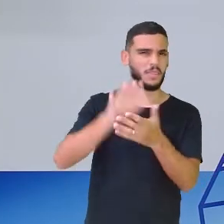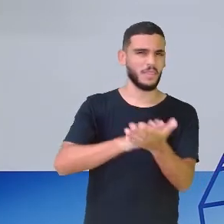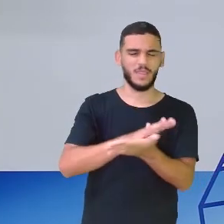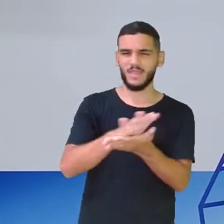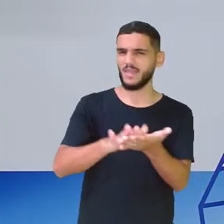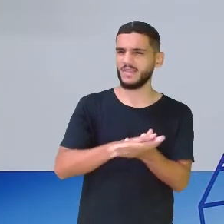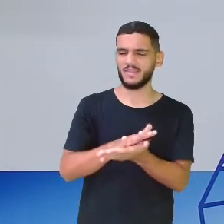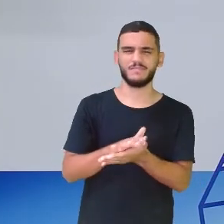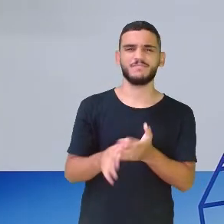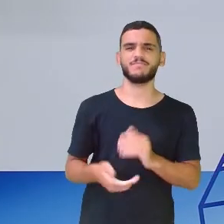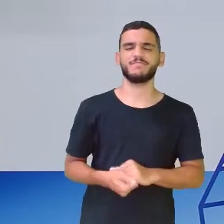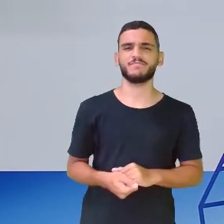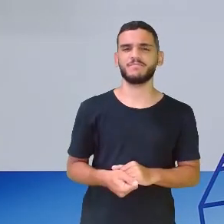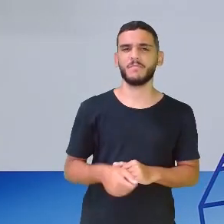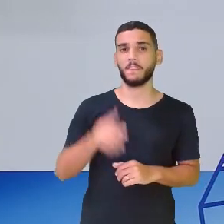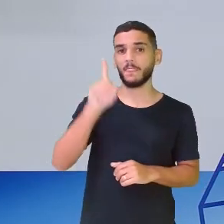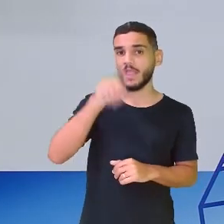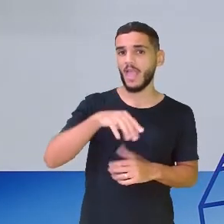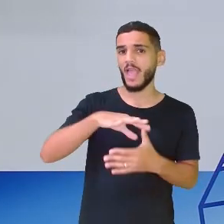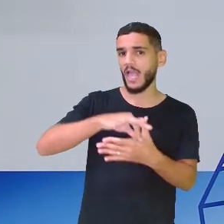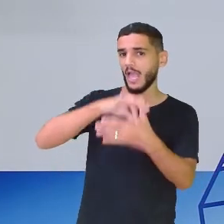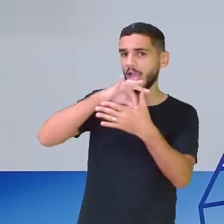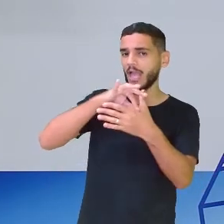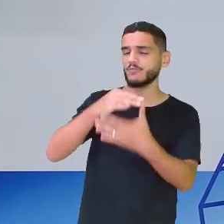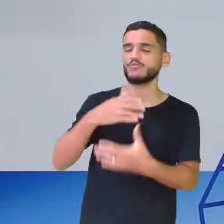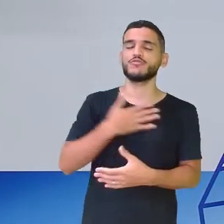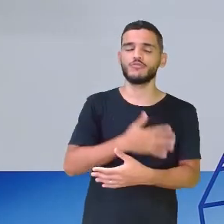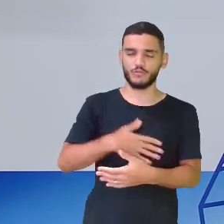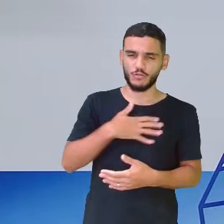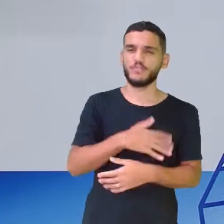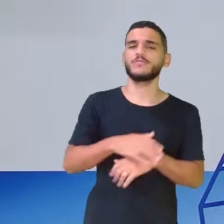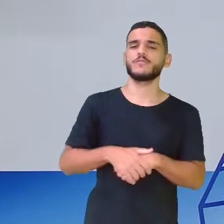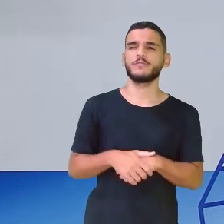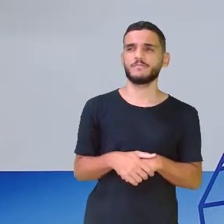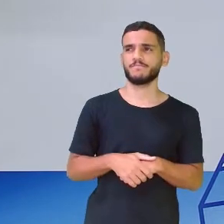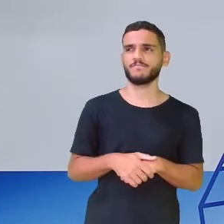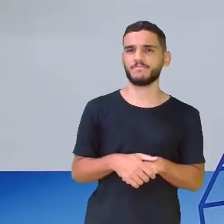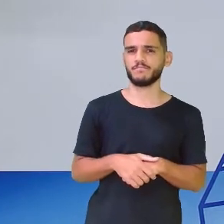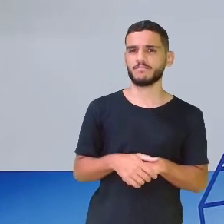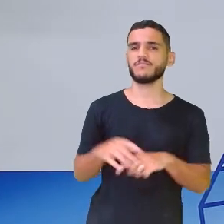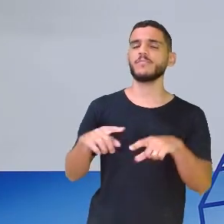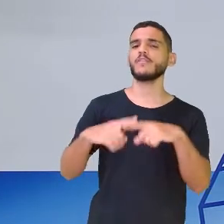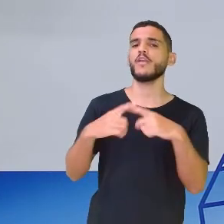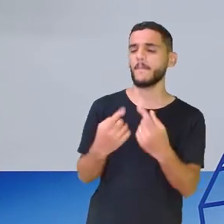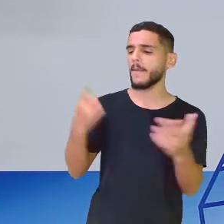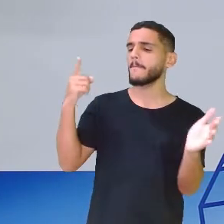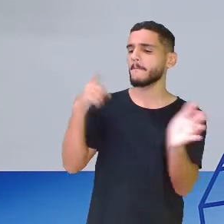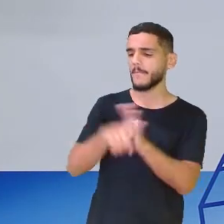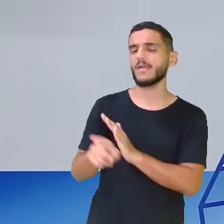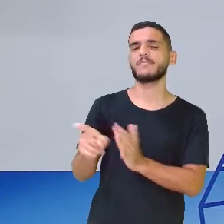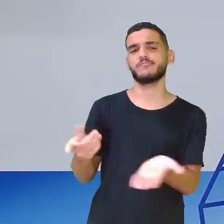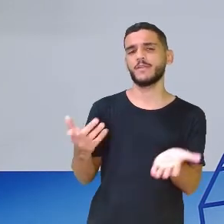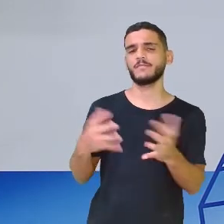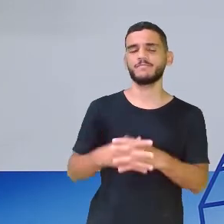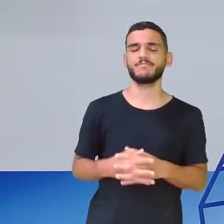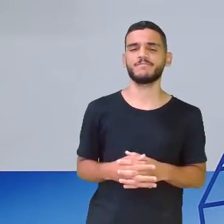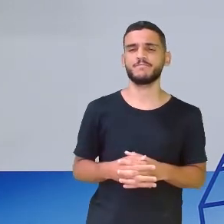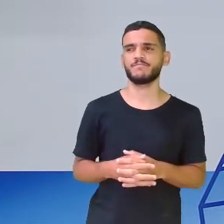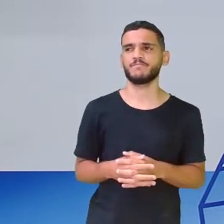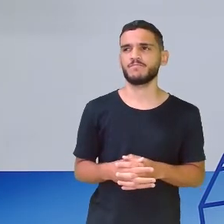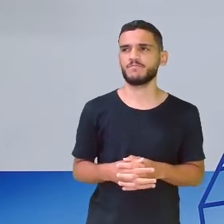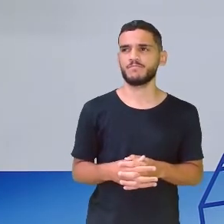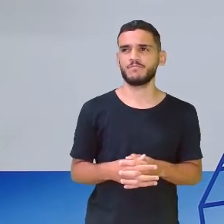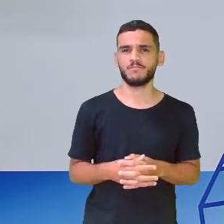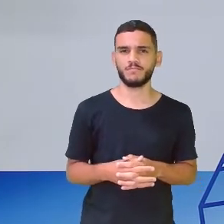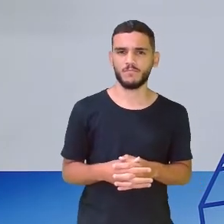de herbívoro. Ele é carnívoro. Ele gosta de carne. Mas vamos ouvir o que o leão falou. Só